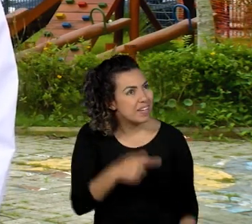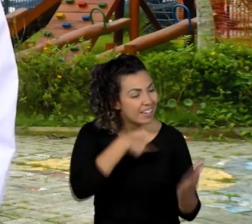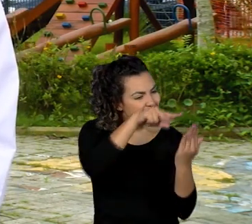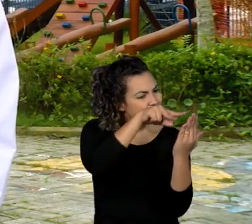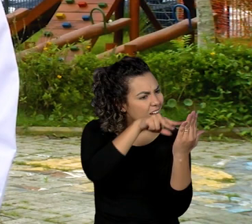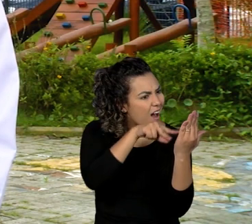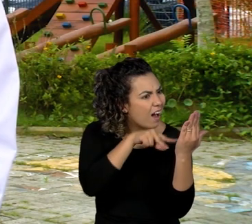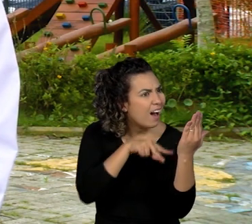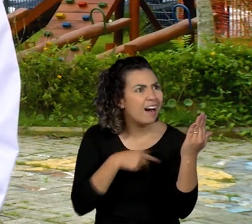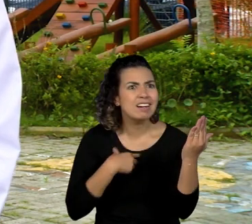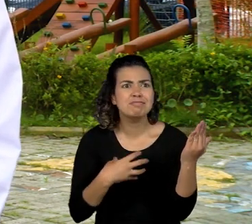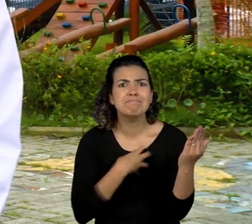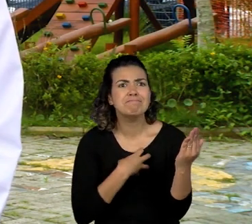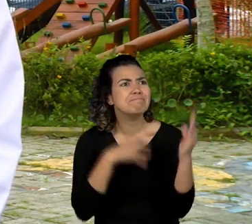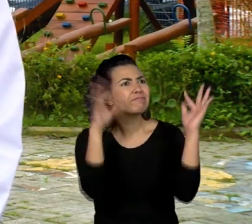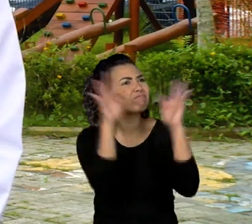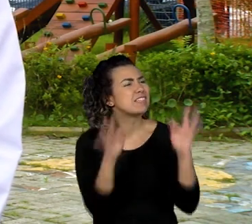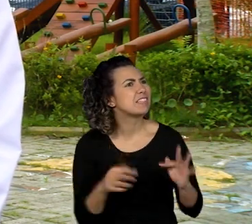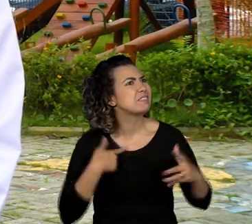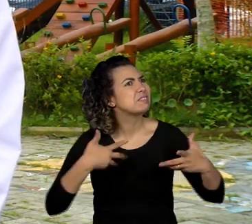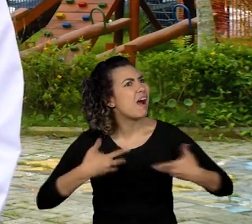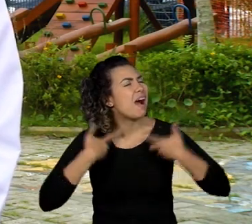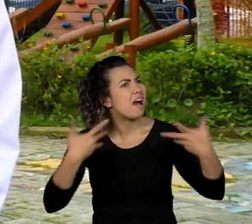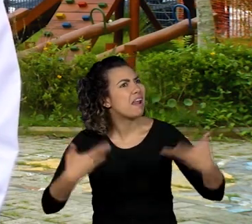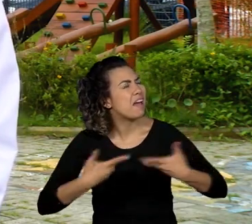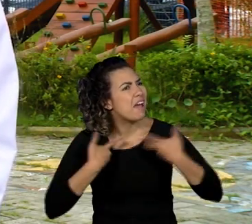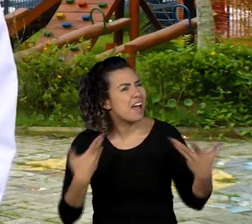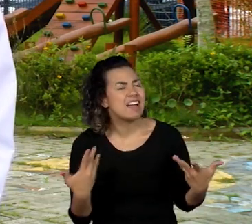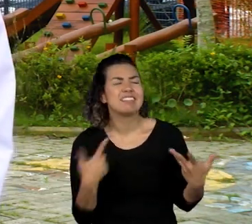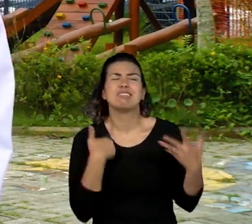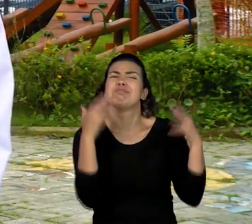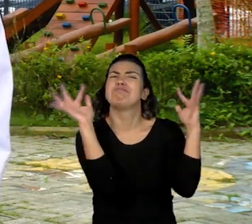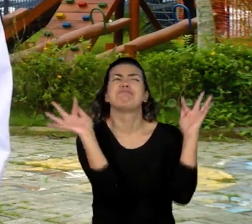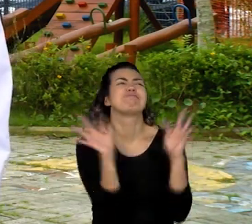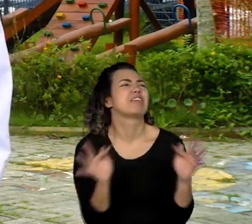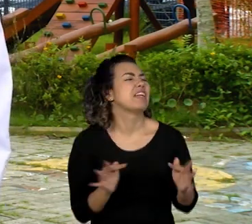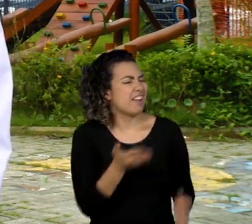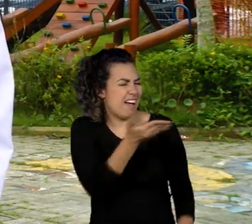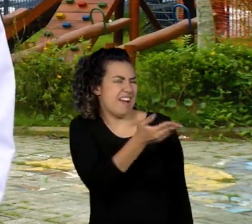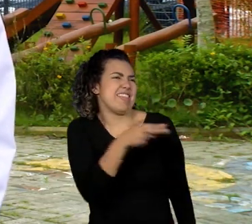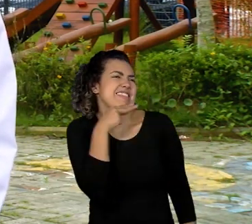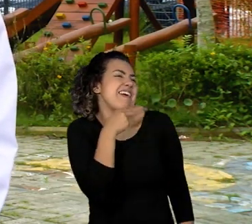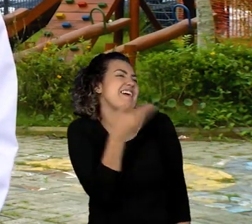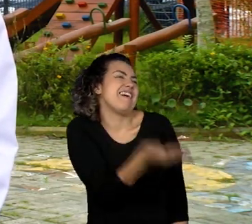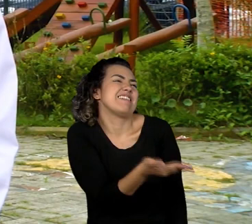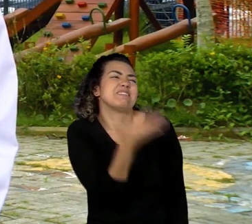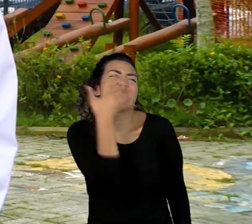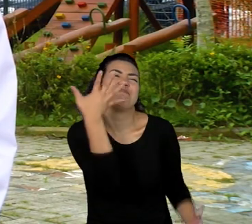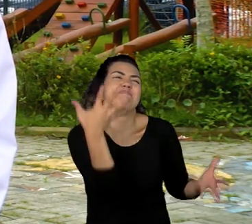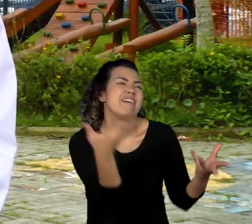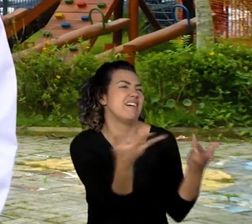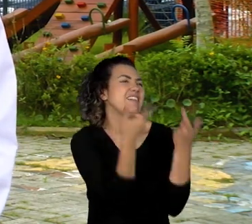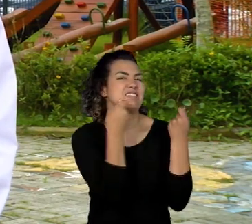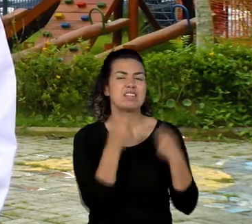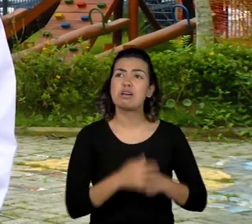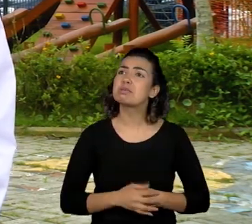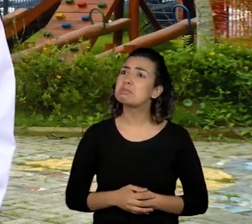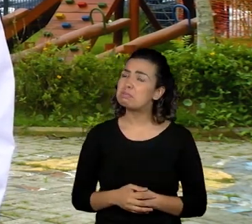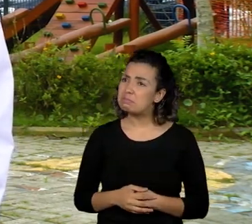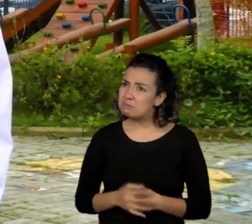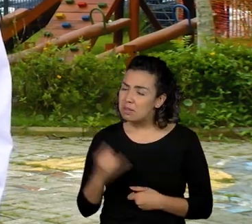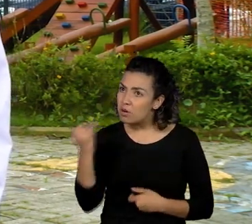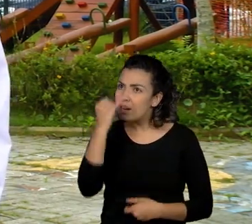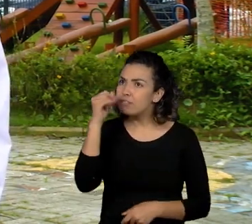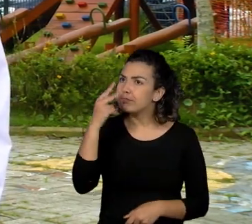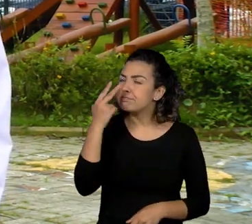muito feliz, muito alegre e muito feliz de eu ter essa neta maravilhosa. Vovó, é olhar para